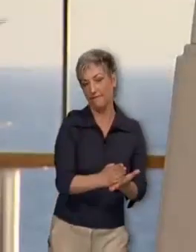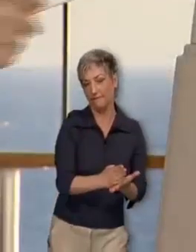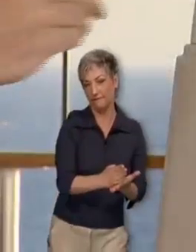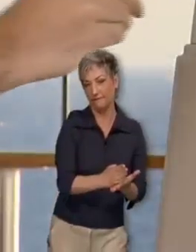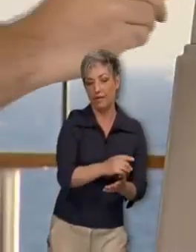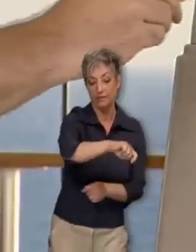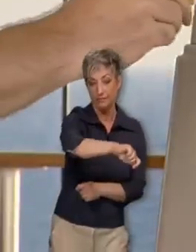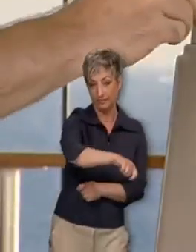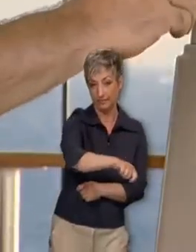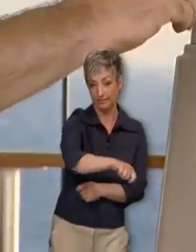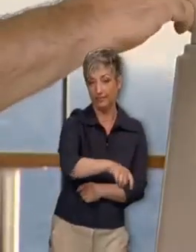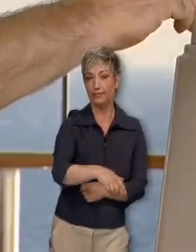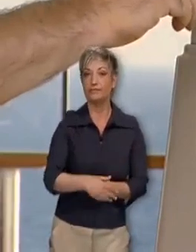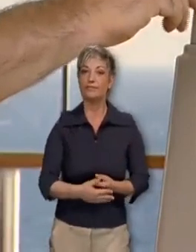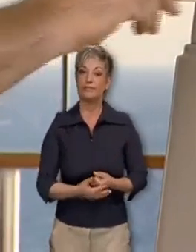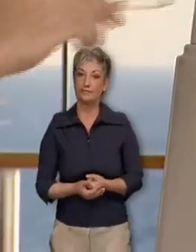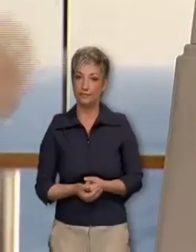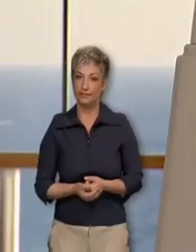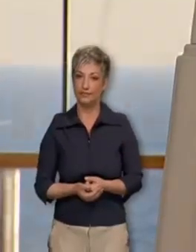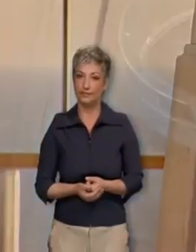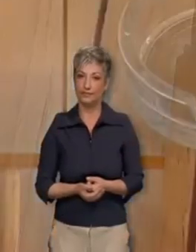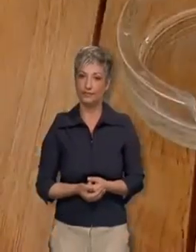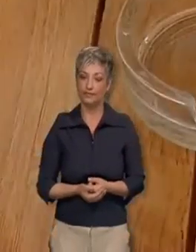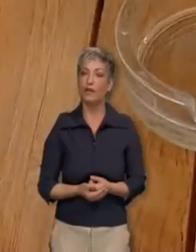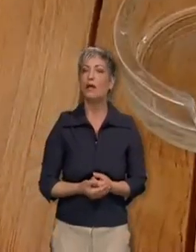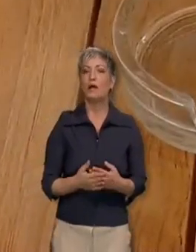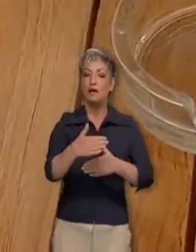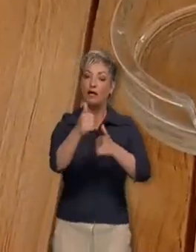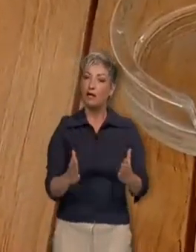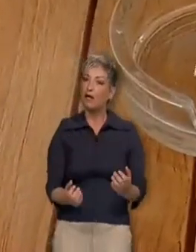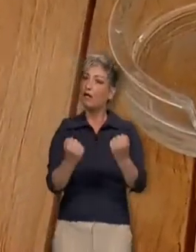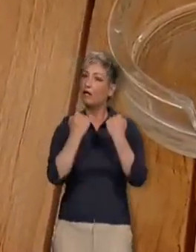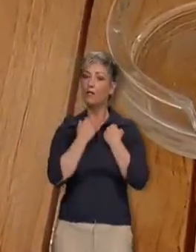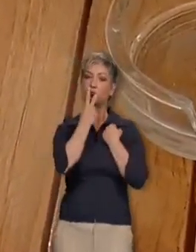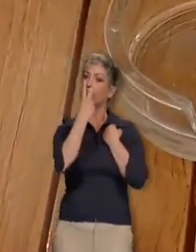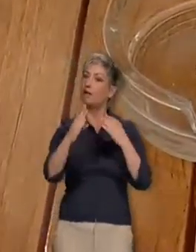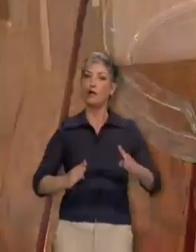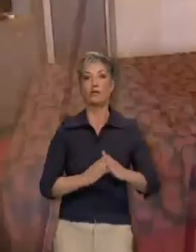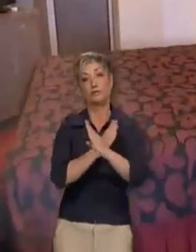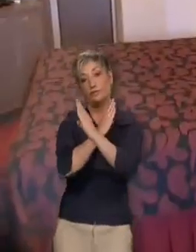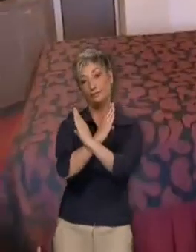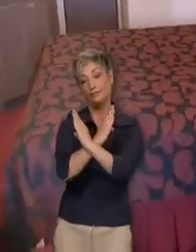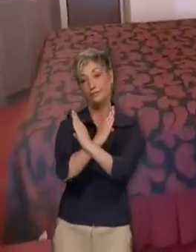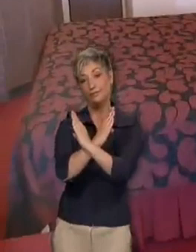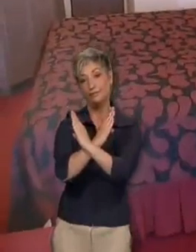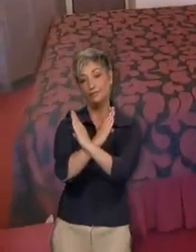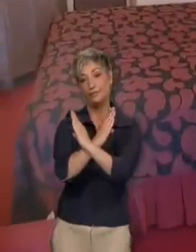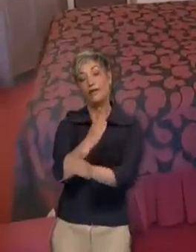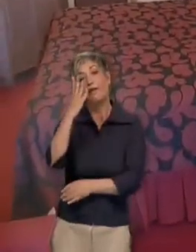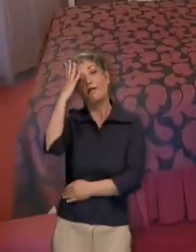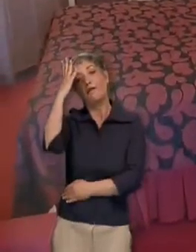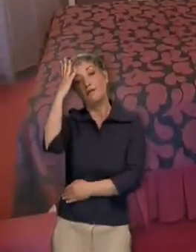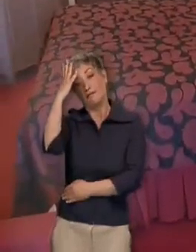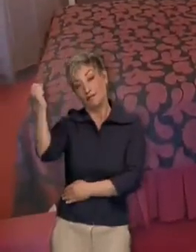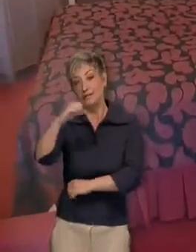Por favor, sirva-se dos cinzeiros presentes nas áreas reservadas aos fumantes. Nunca fume na